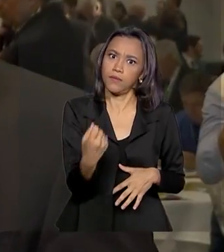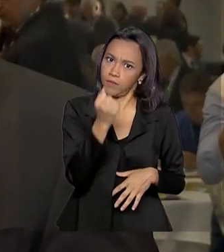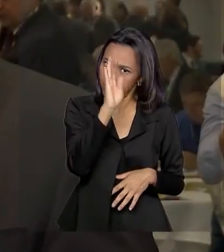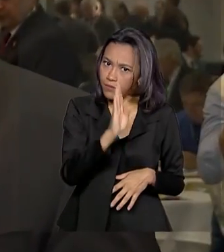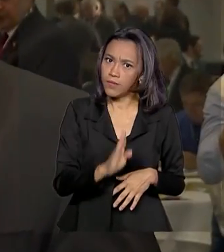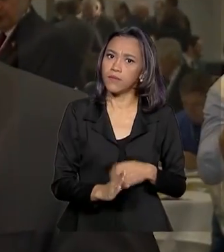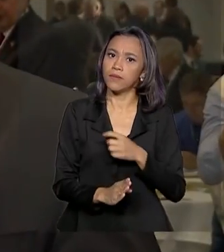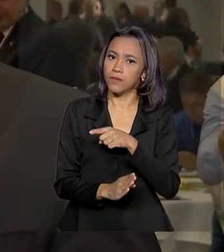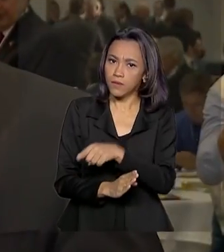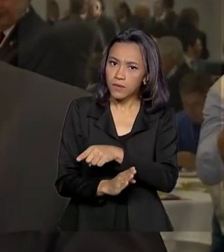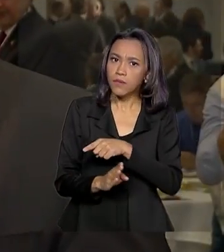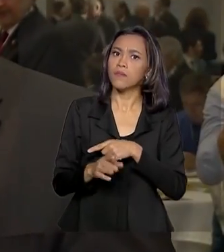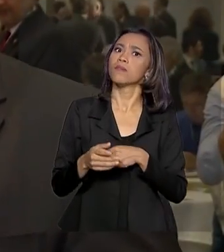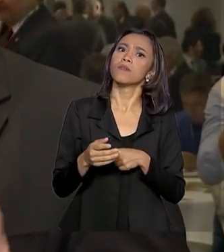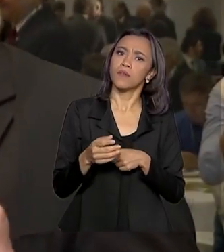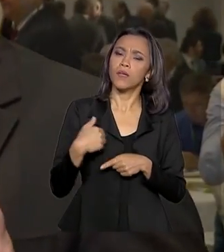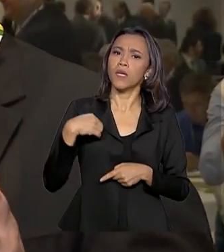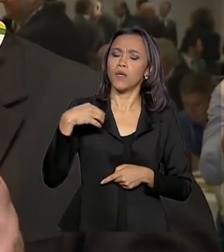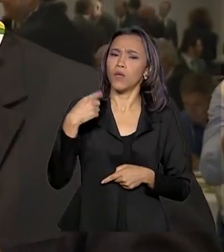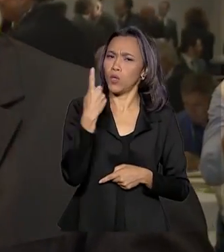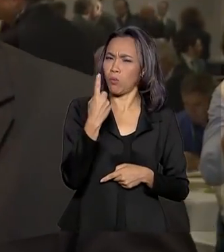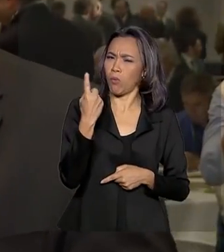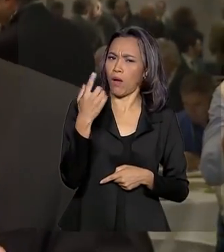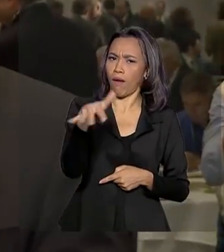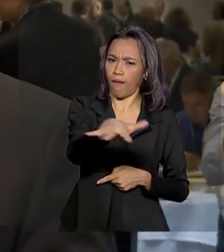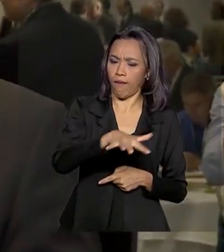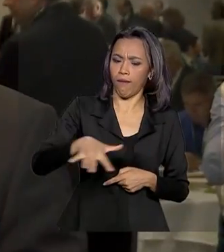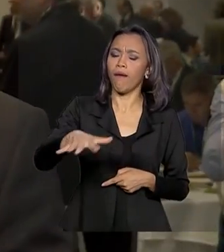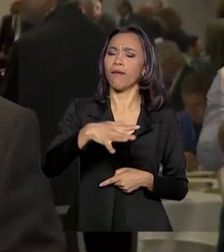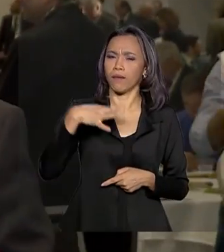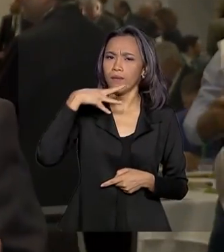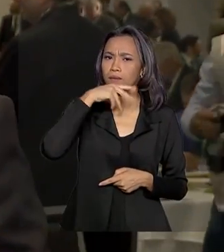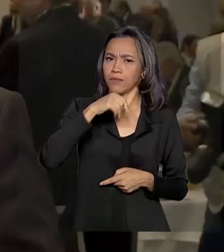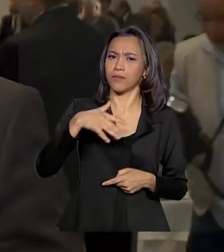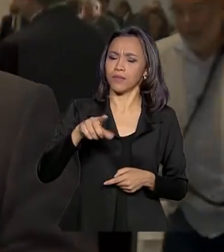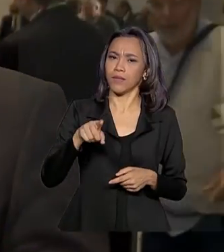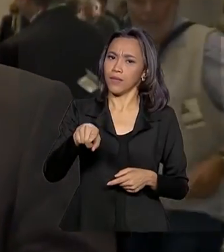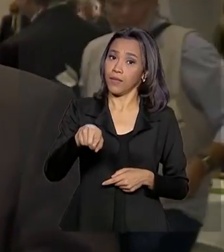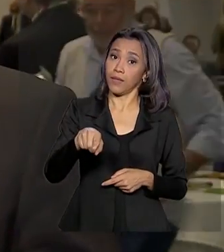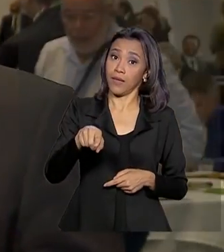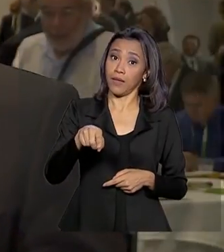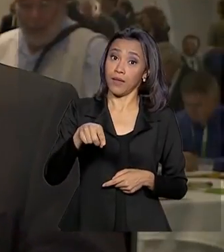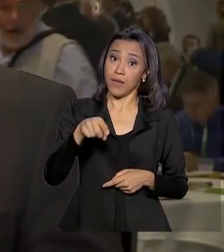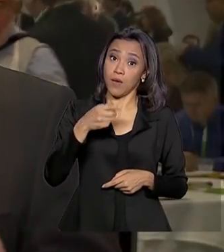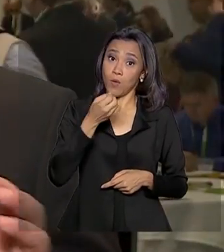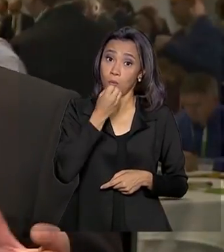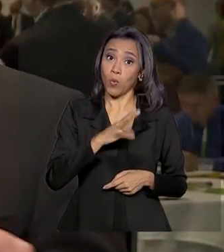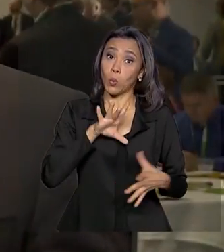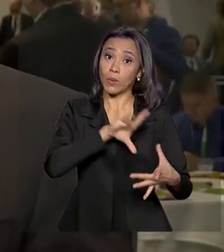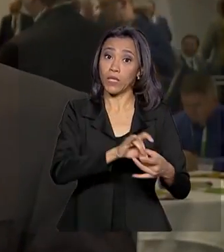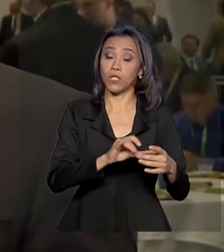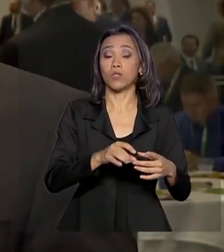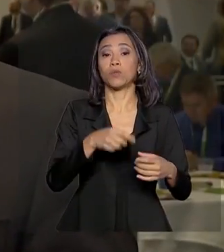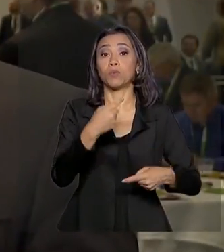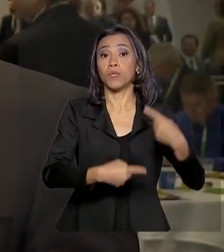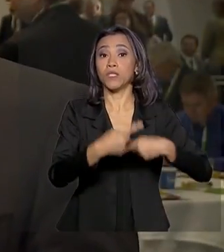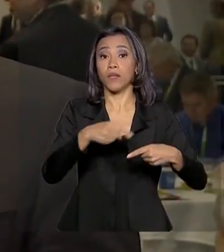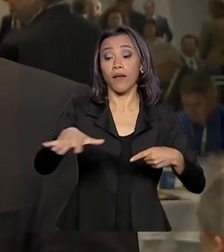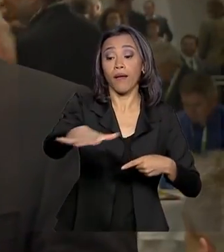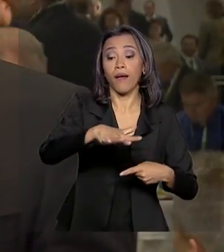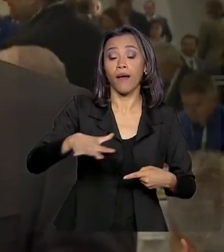Brasil. E uma área em particular que eu acho que aí se beneficia diretamente desse momento político é a área aeroespacial